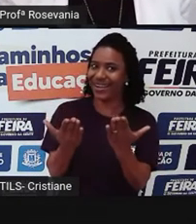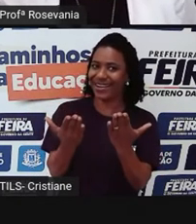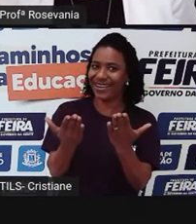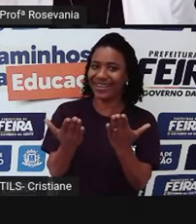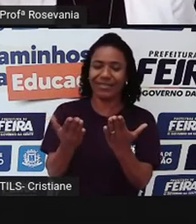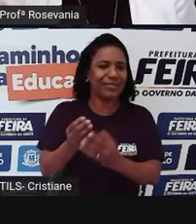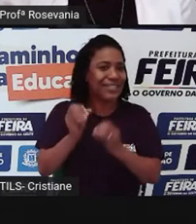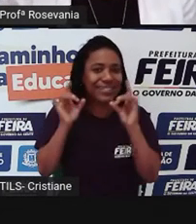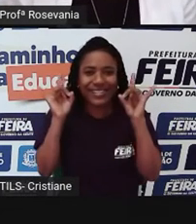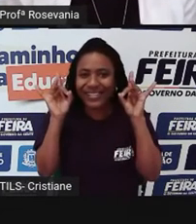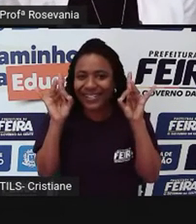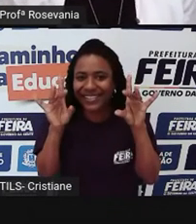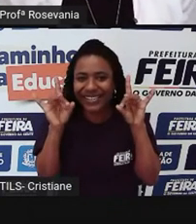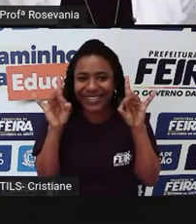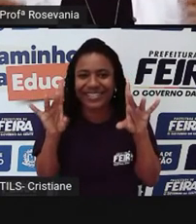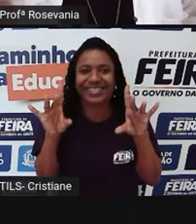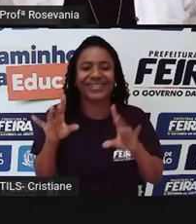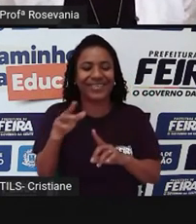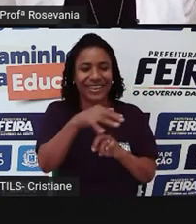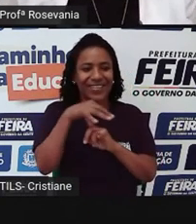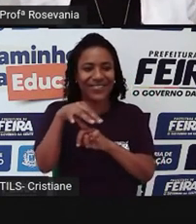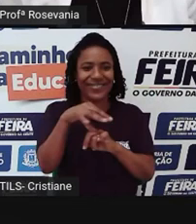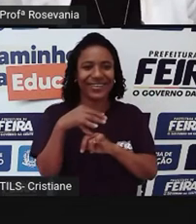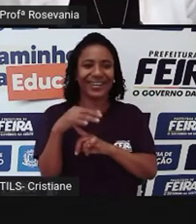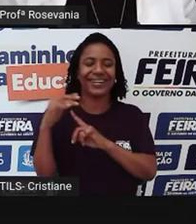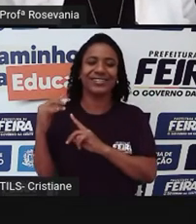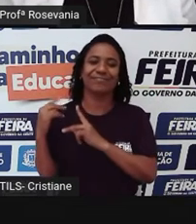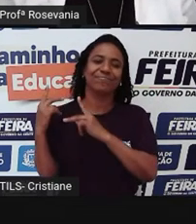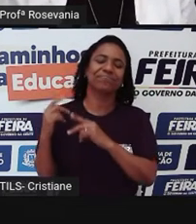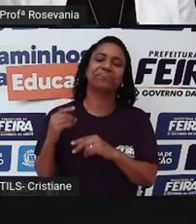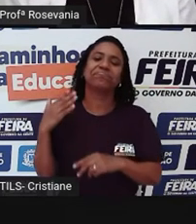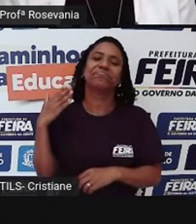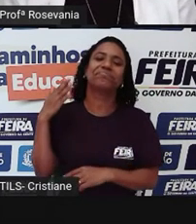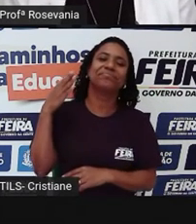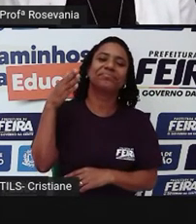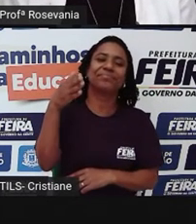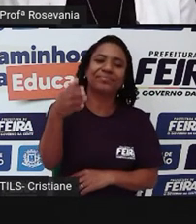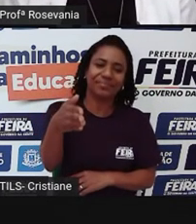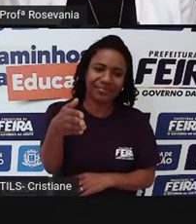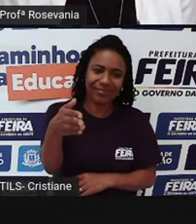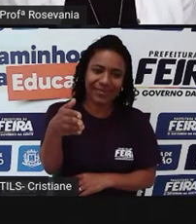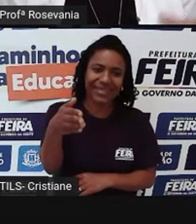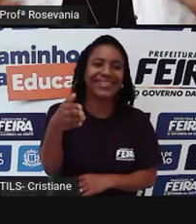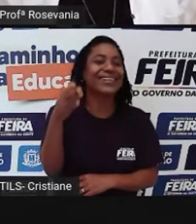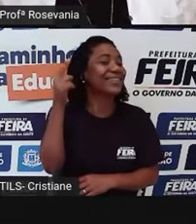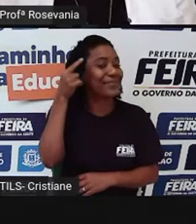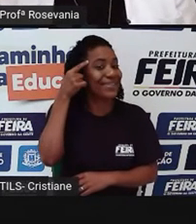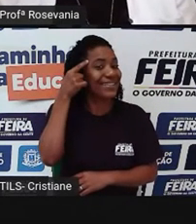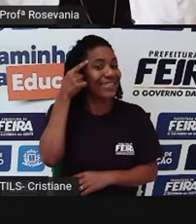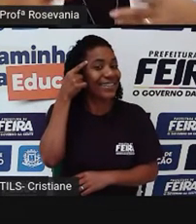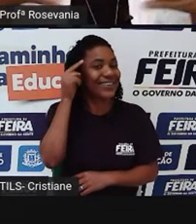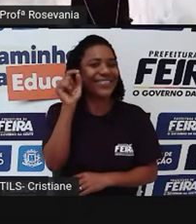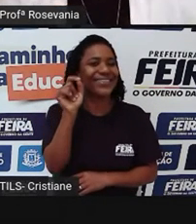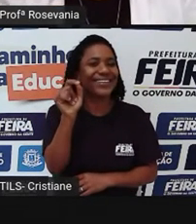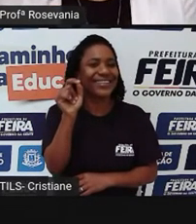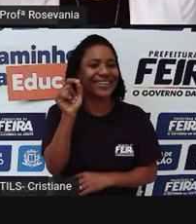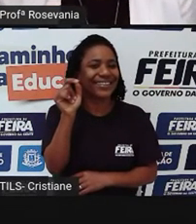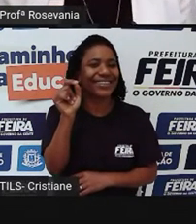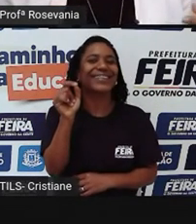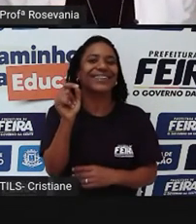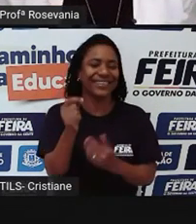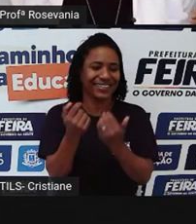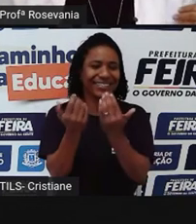quando se vai na feira. Não podia deixar de falar de feira livre e não falar desses